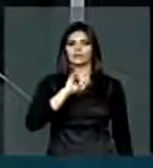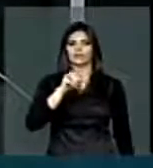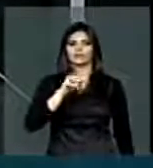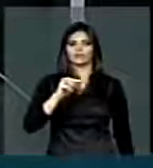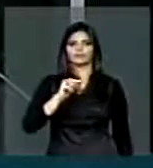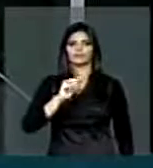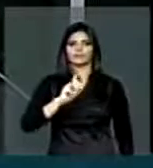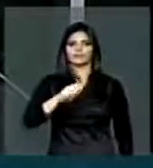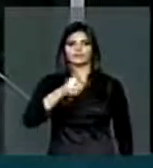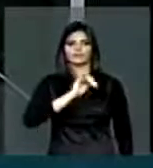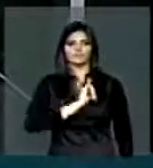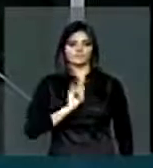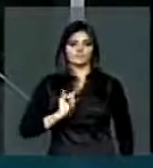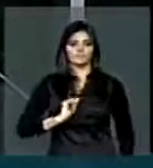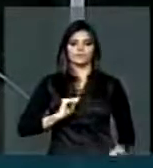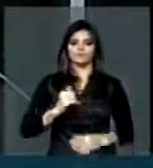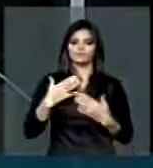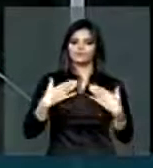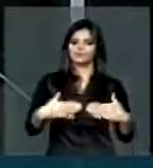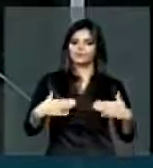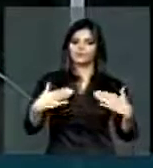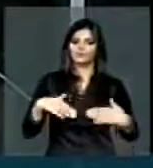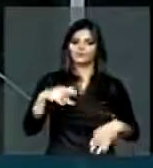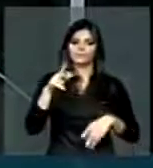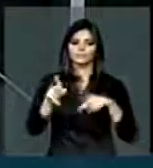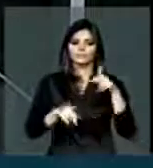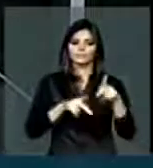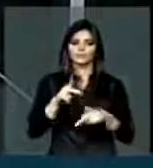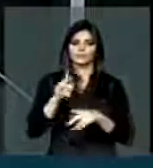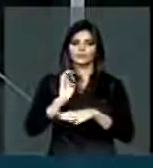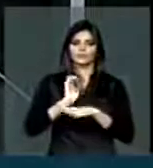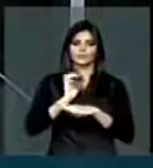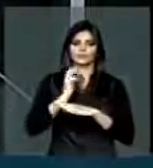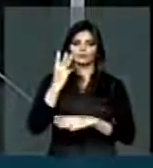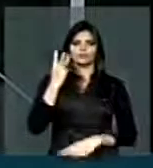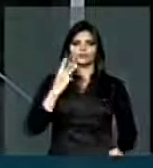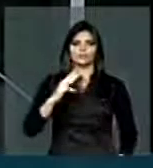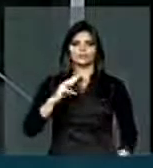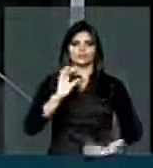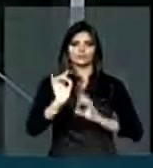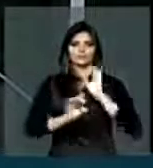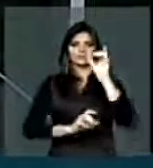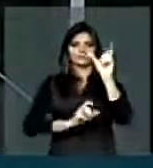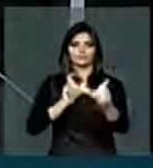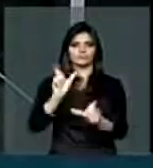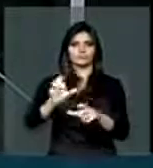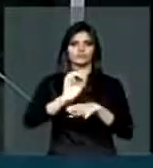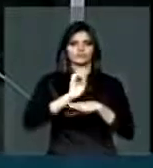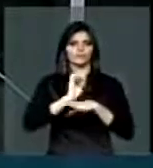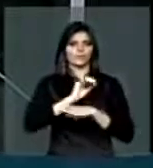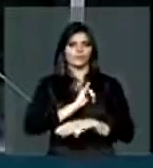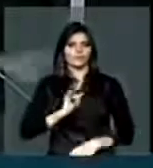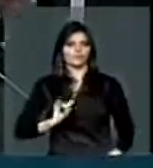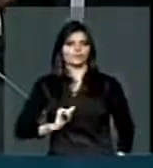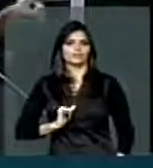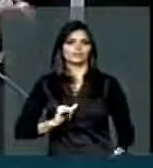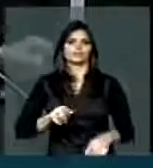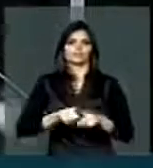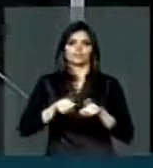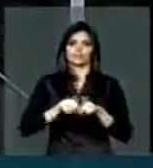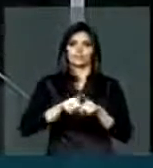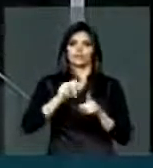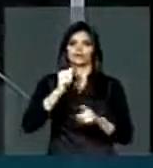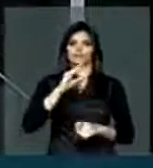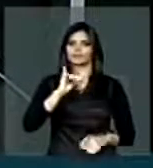aqui tranquilizar a população do sul do Maranhão, em especial Imperatriz e a Sailândia, onde nós